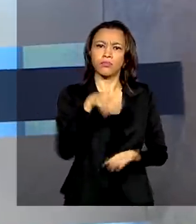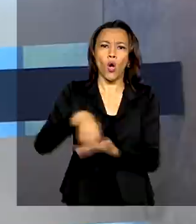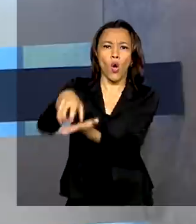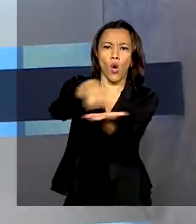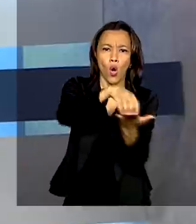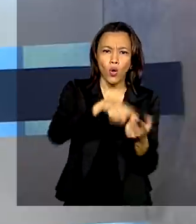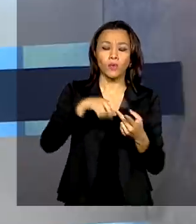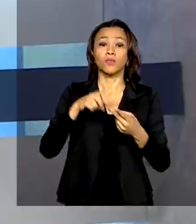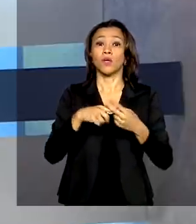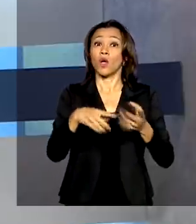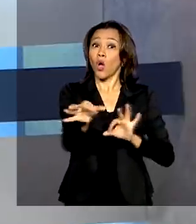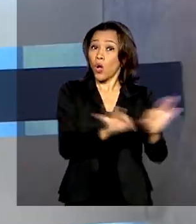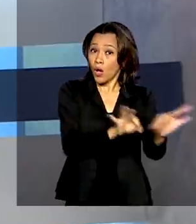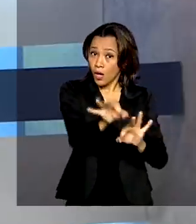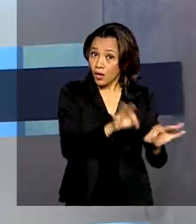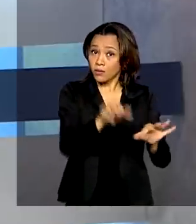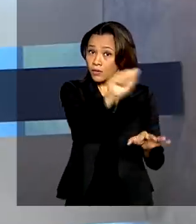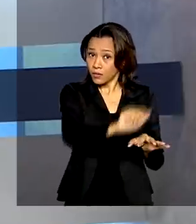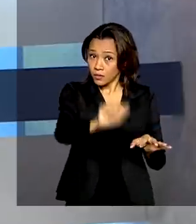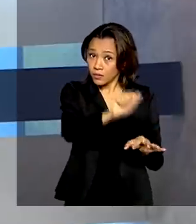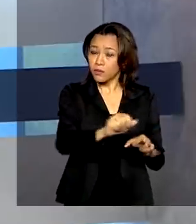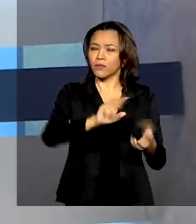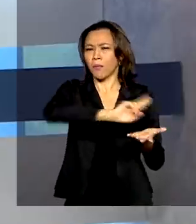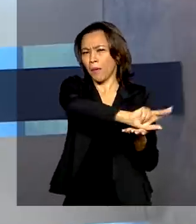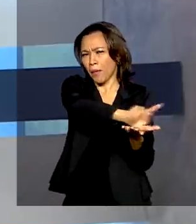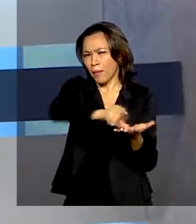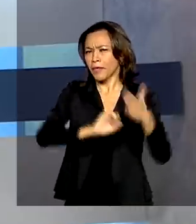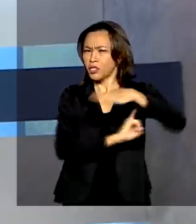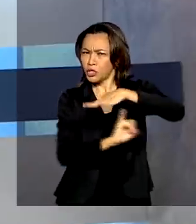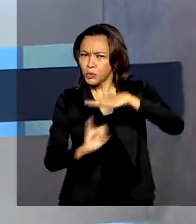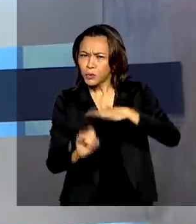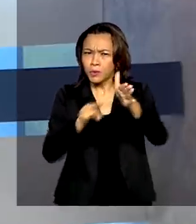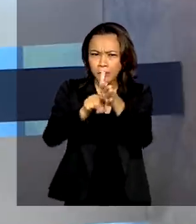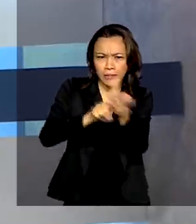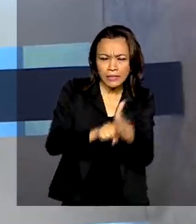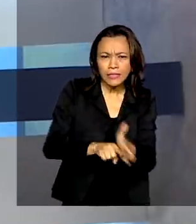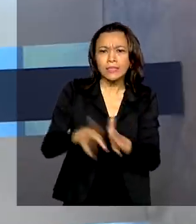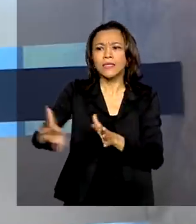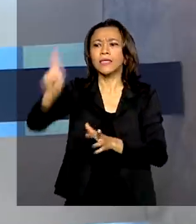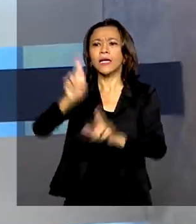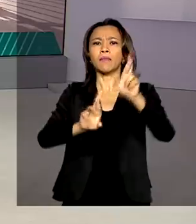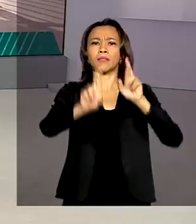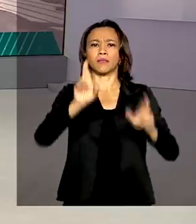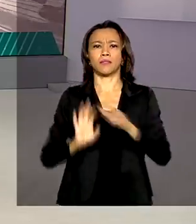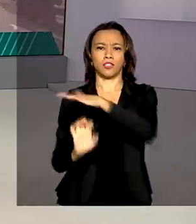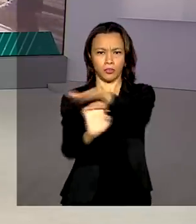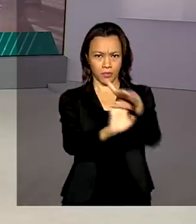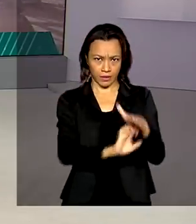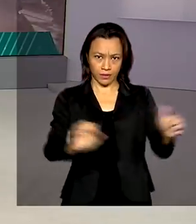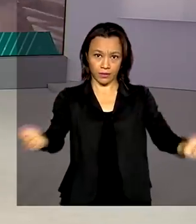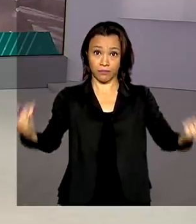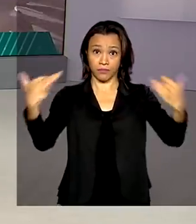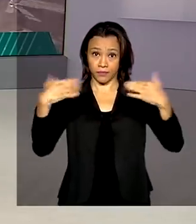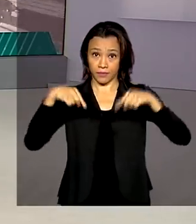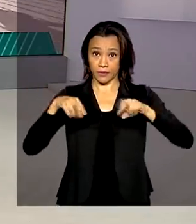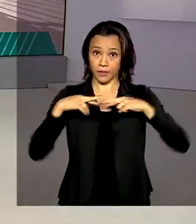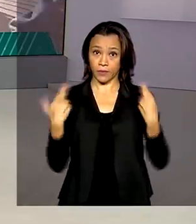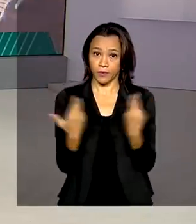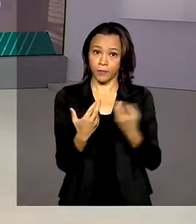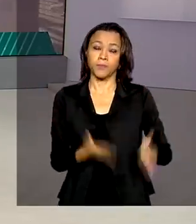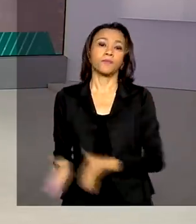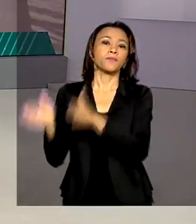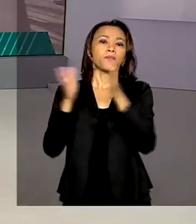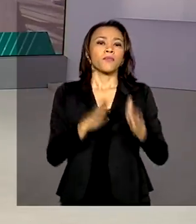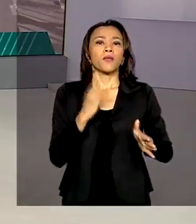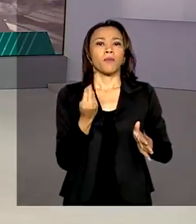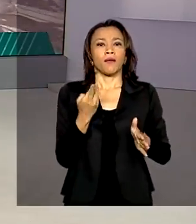organizações sociais e institutos de pesquisa, além de representantes de empresas. A BR-319,